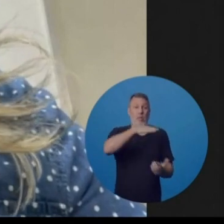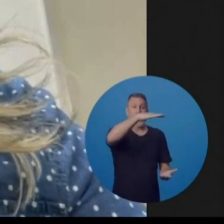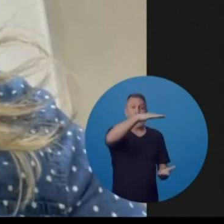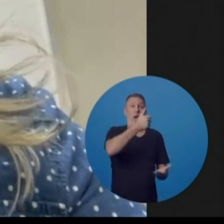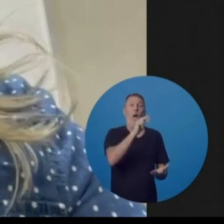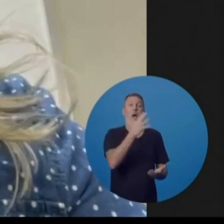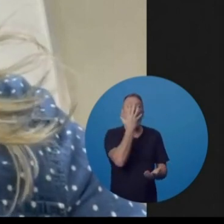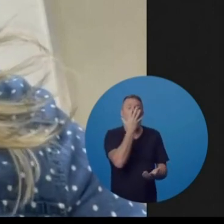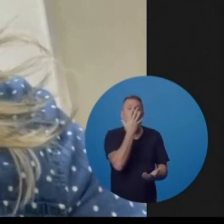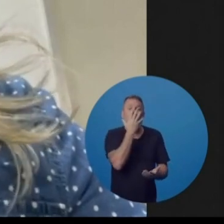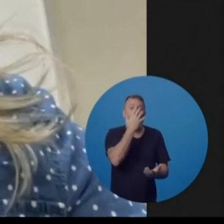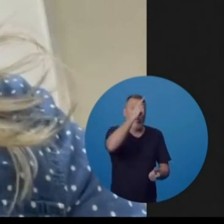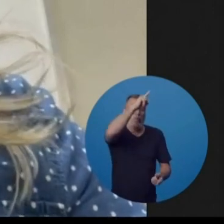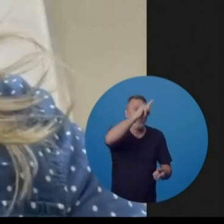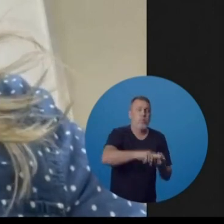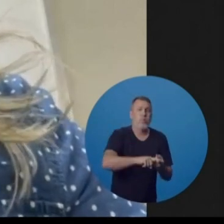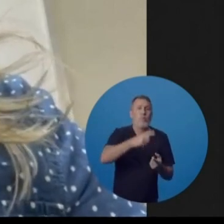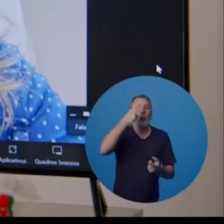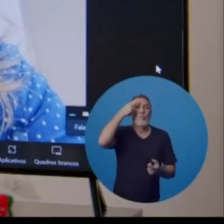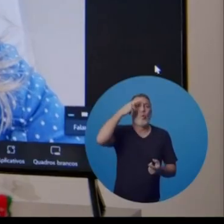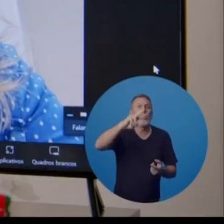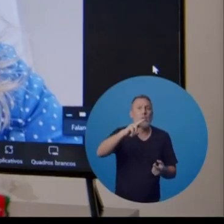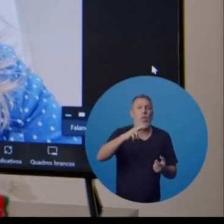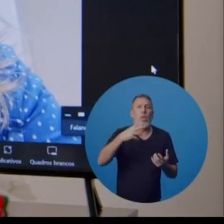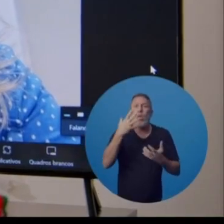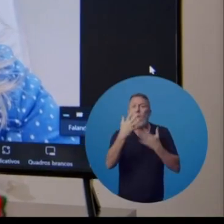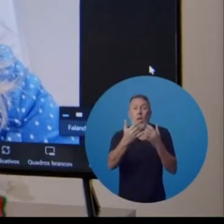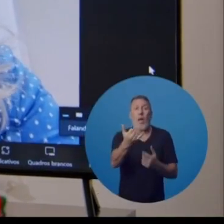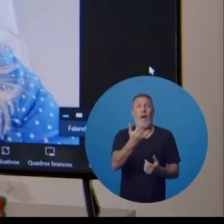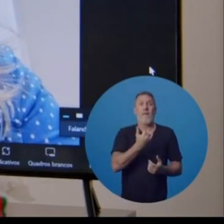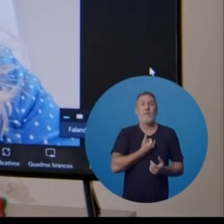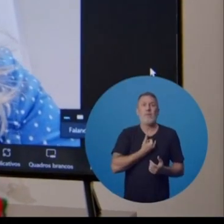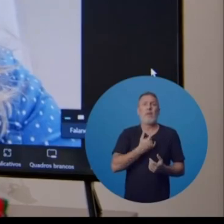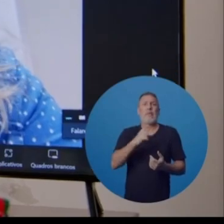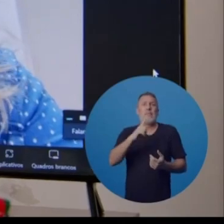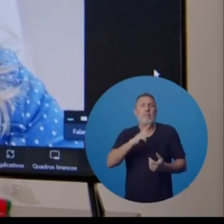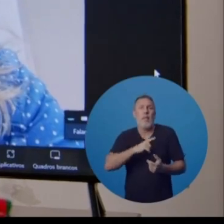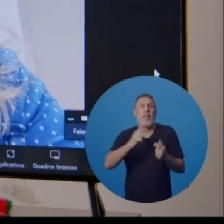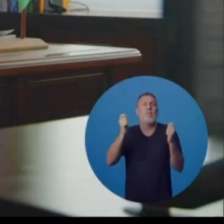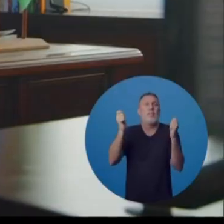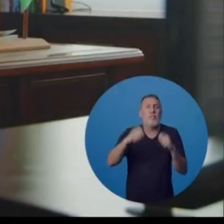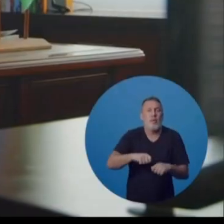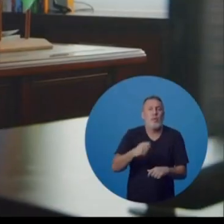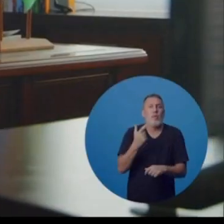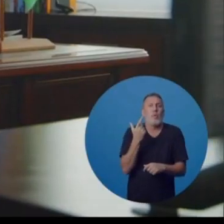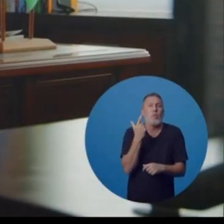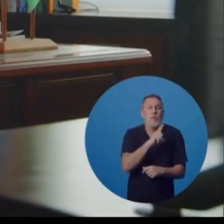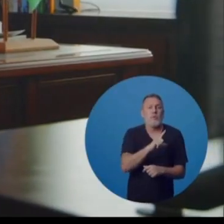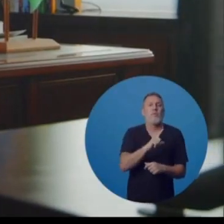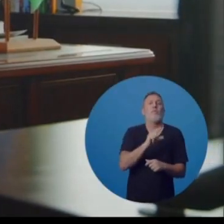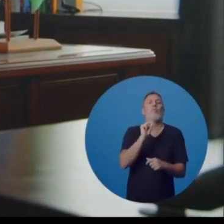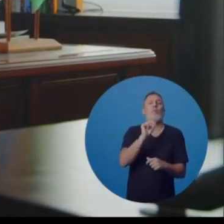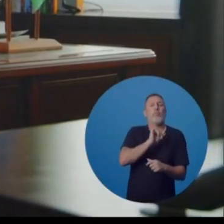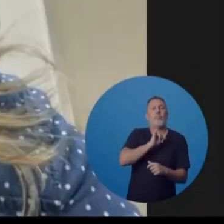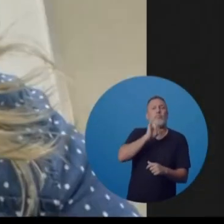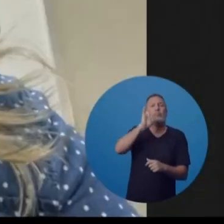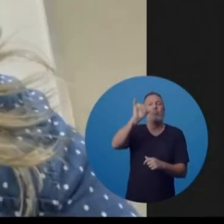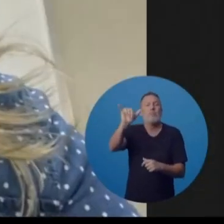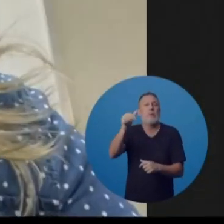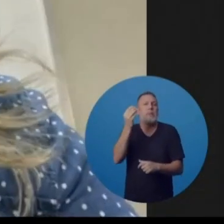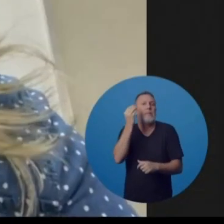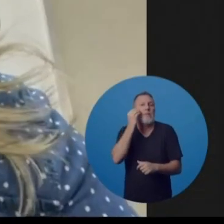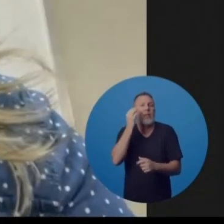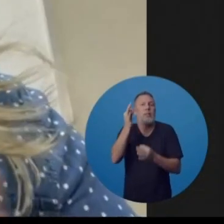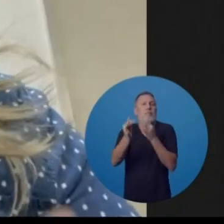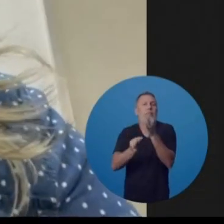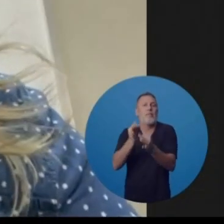o meu oxigênio, ele só durou dois dias. Foi quando nós soubemos da notícia, né? Que nós teremos a oportunidade